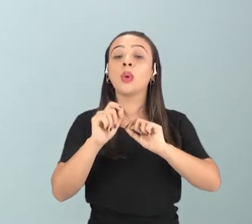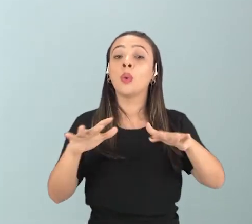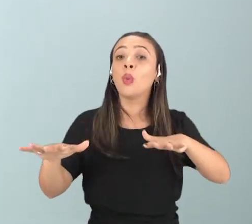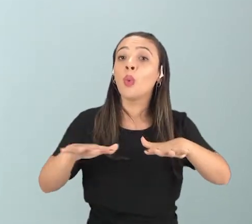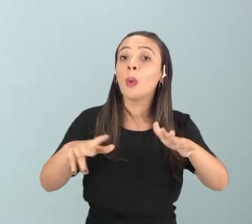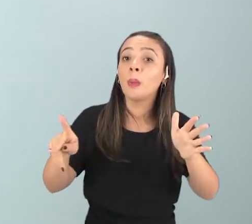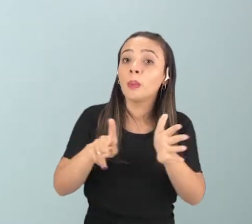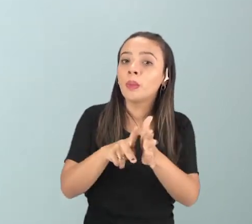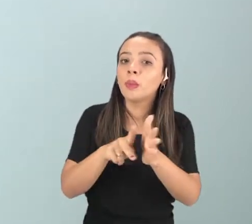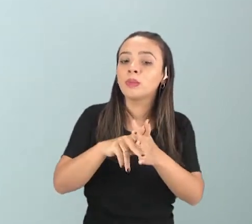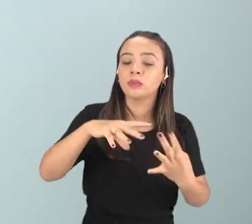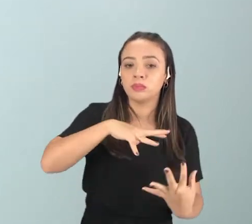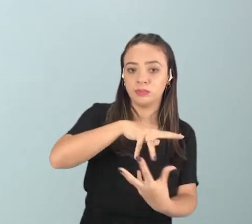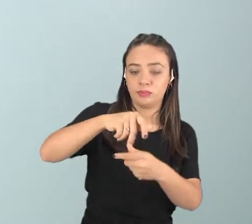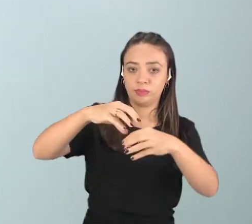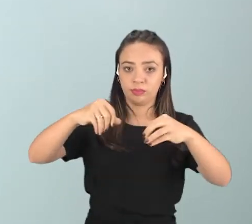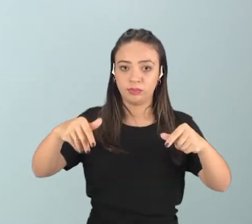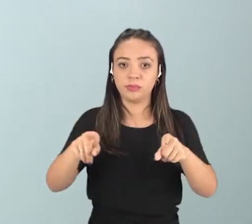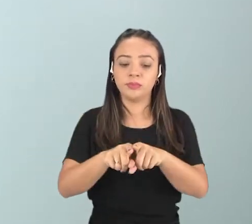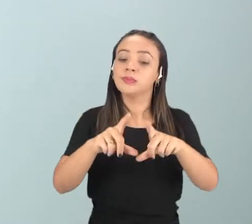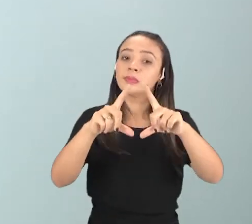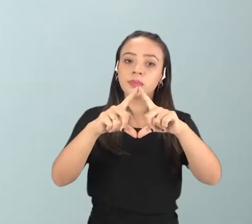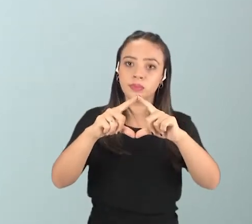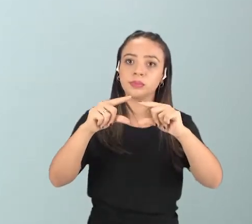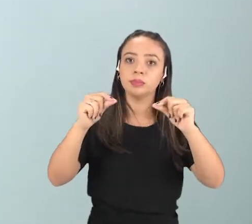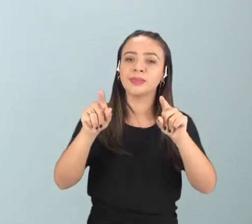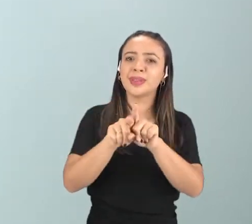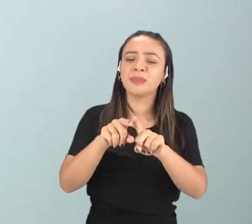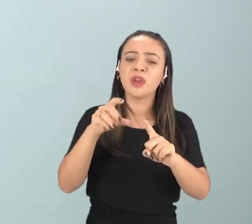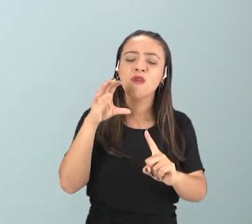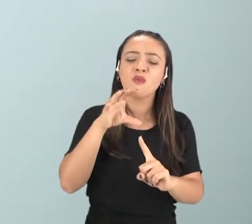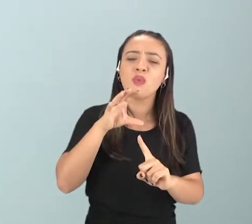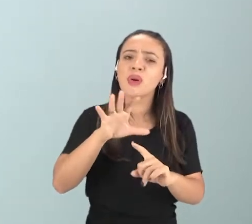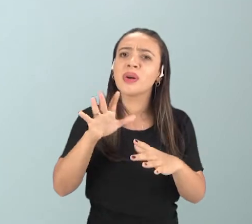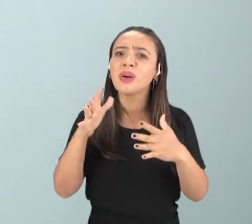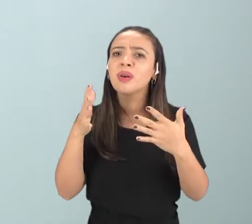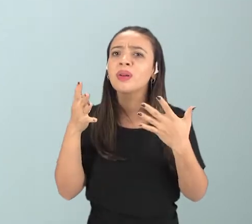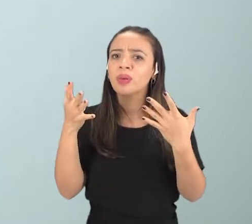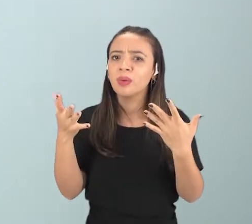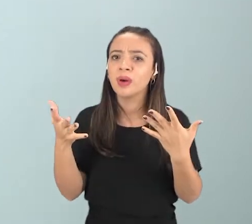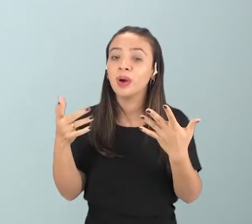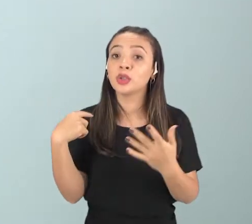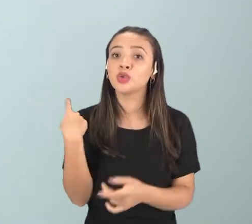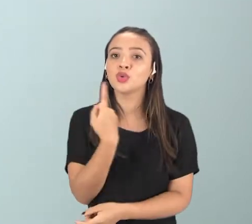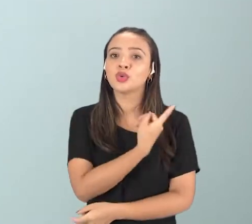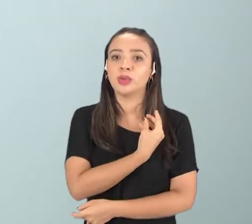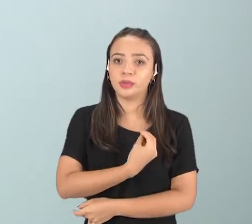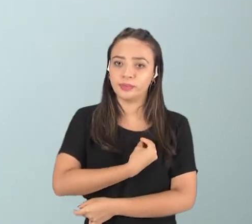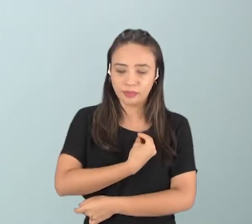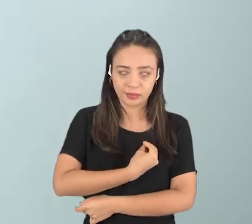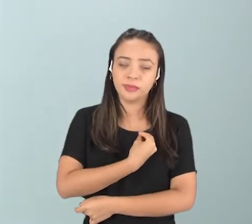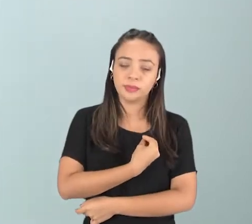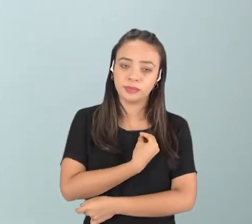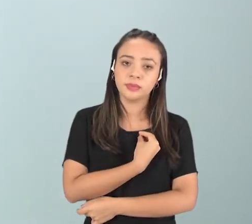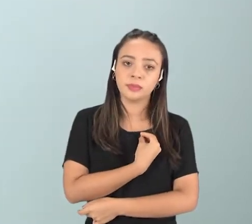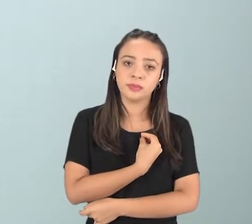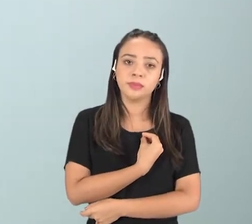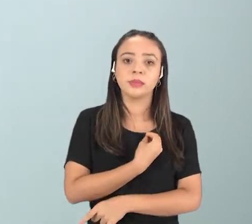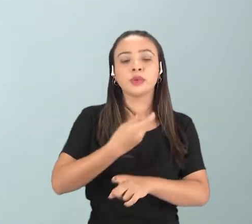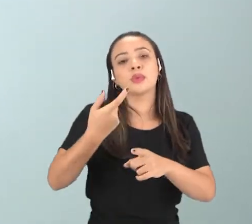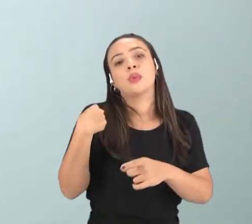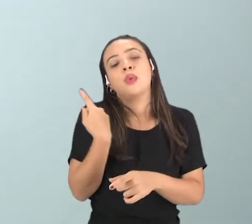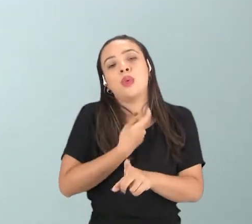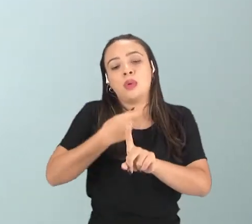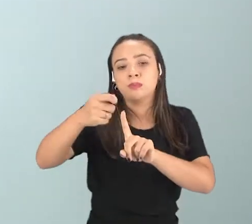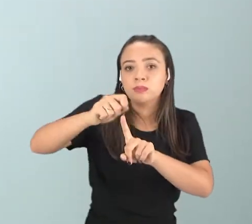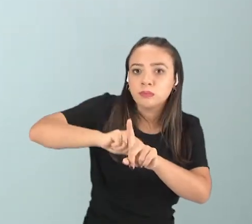da Terra, da Lua, e qual é a influência desses movimentos no nosso dia a dia, no nosso calendário,